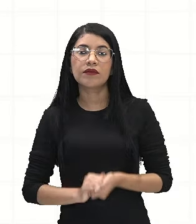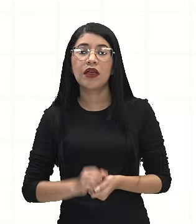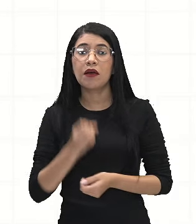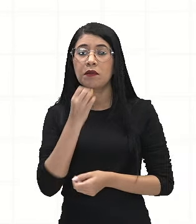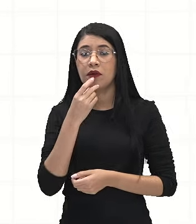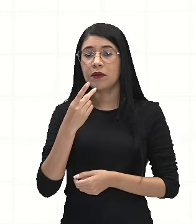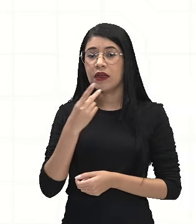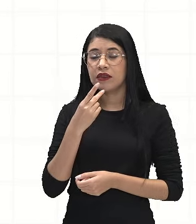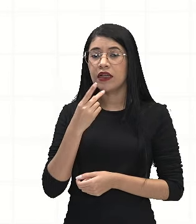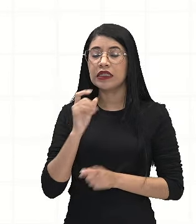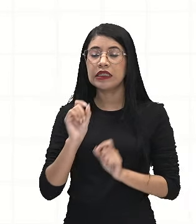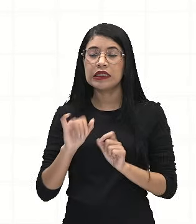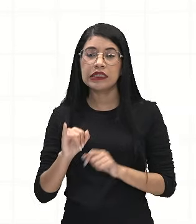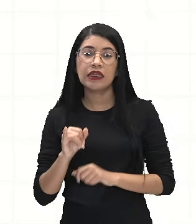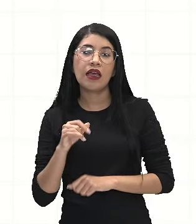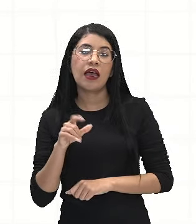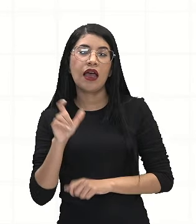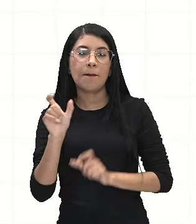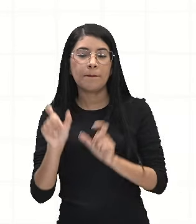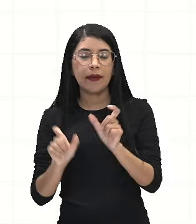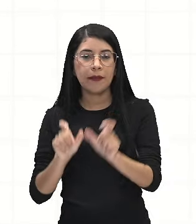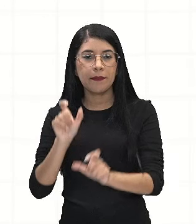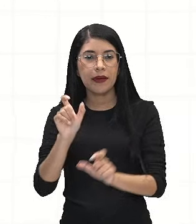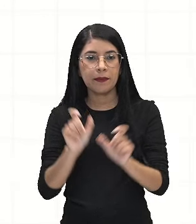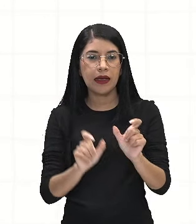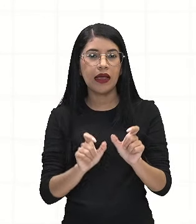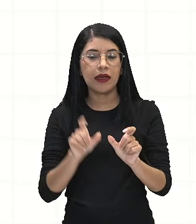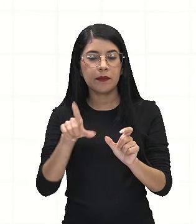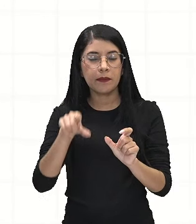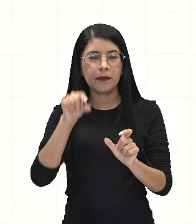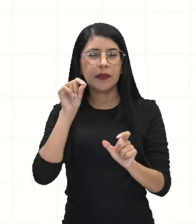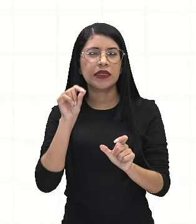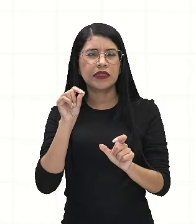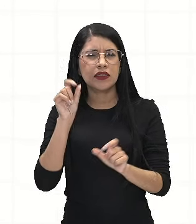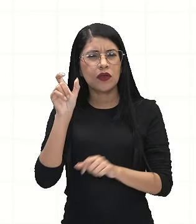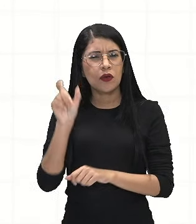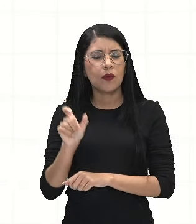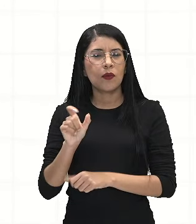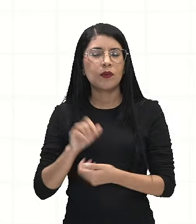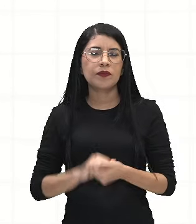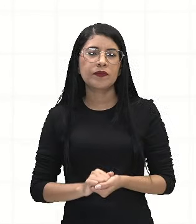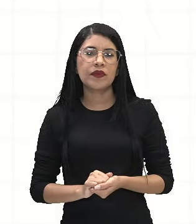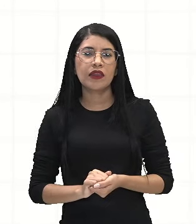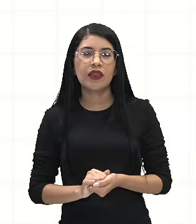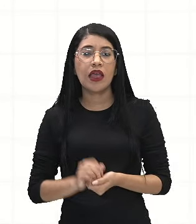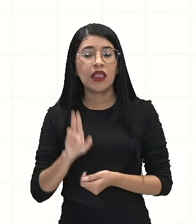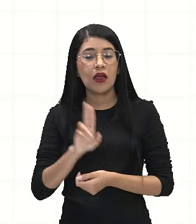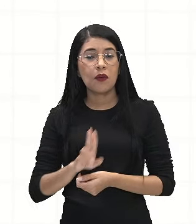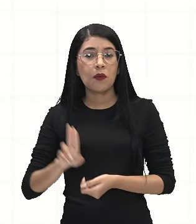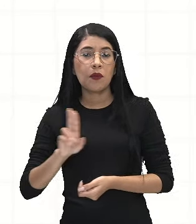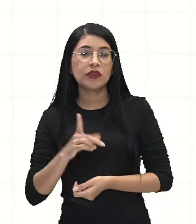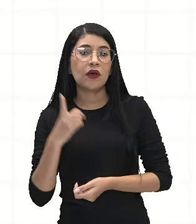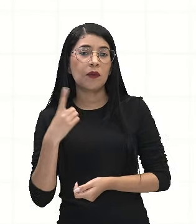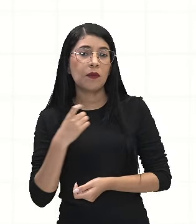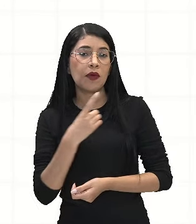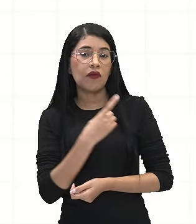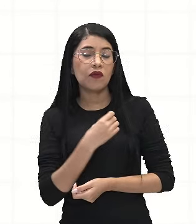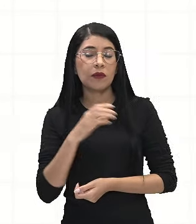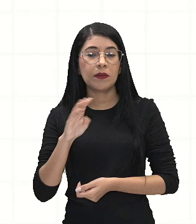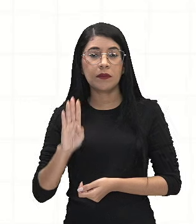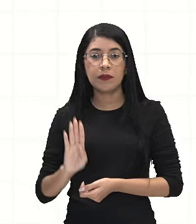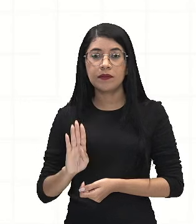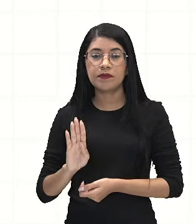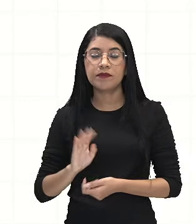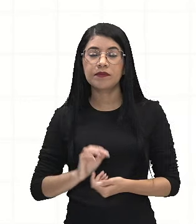probabilidade de, escolhendo-se uma dessas pessoas, ao acaso, ela ser usuária do perfume B.